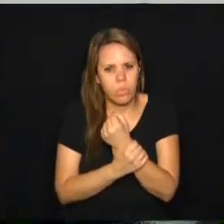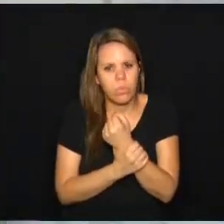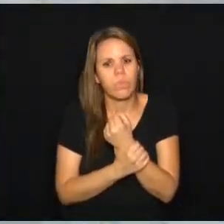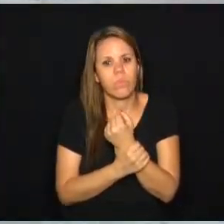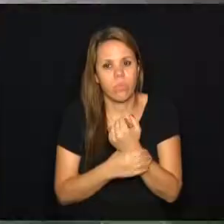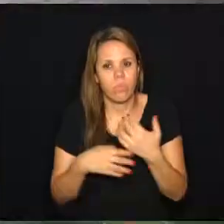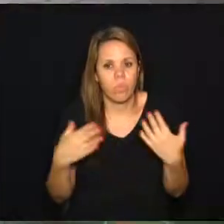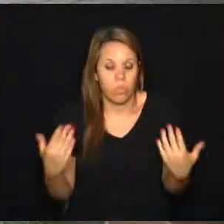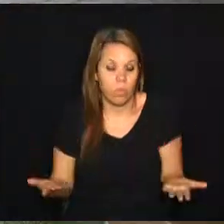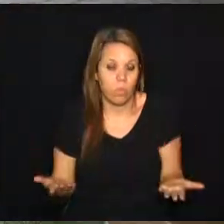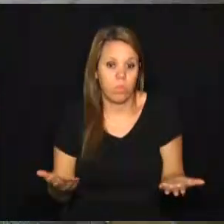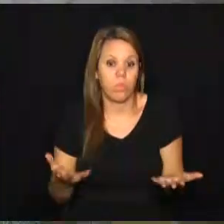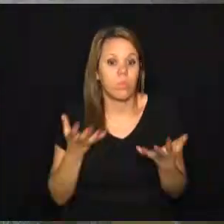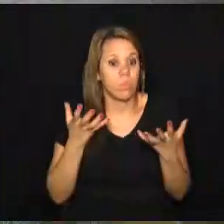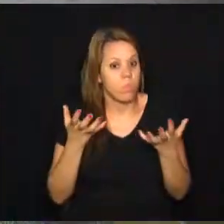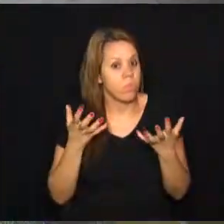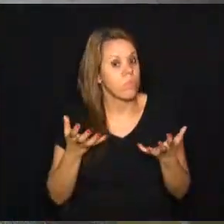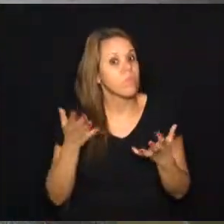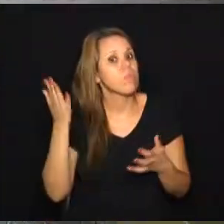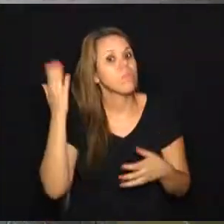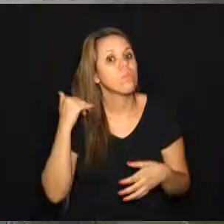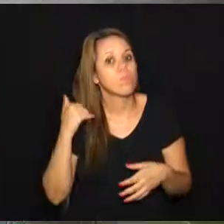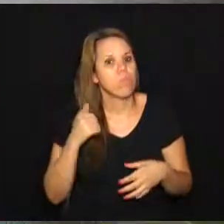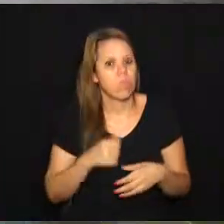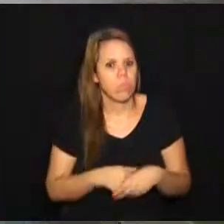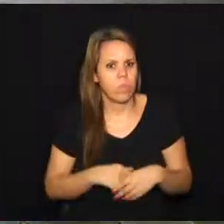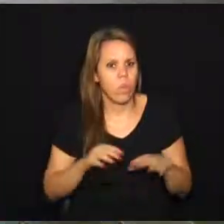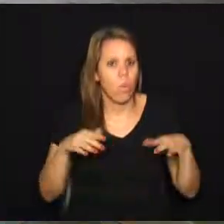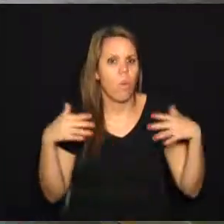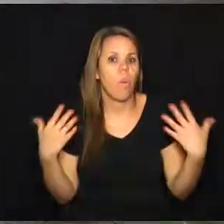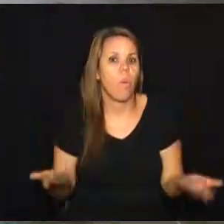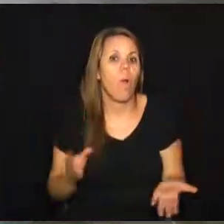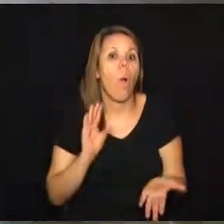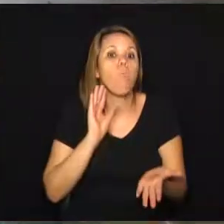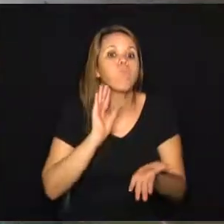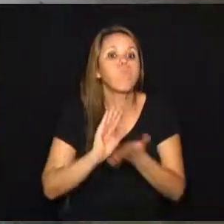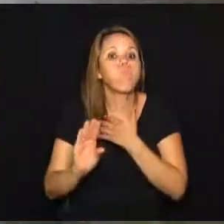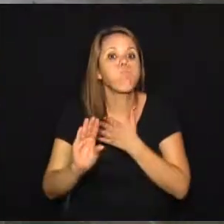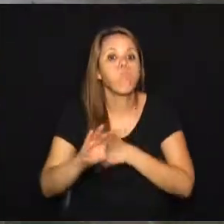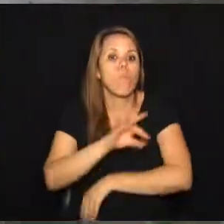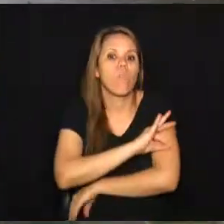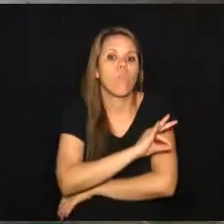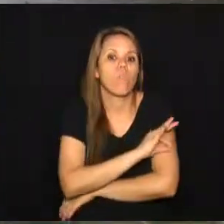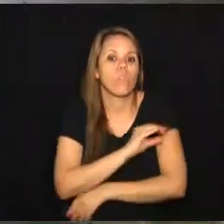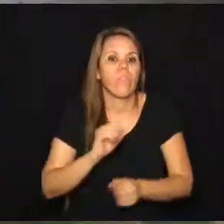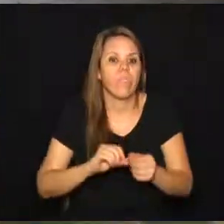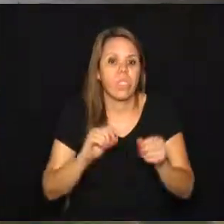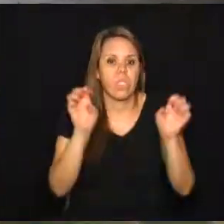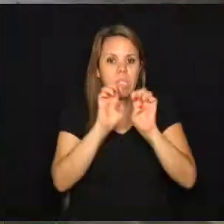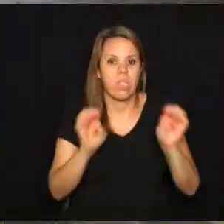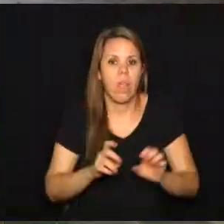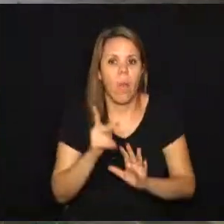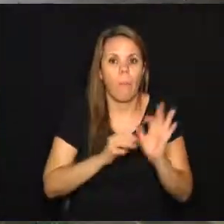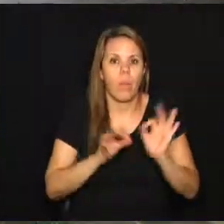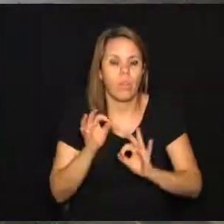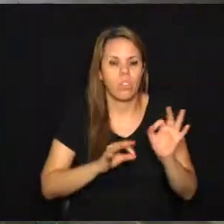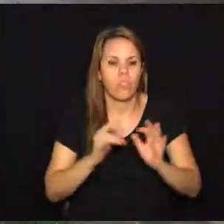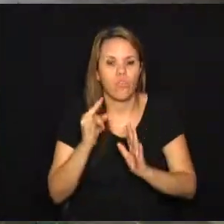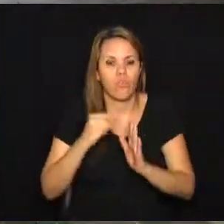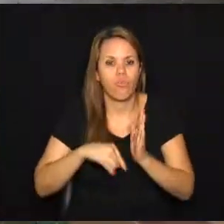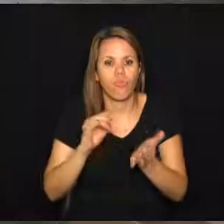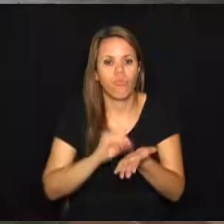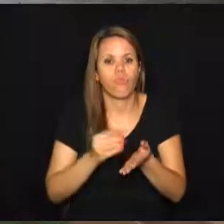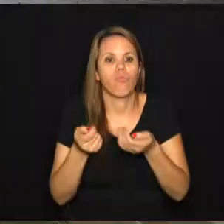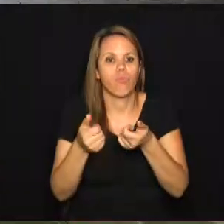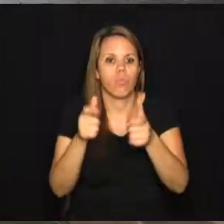Então o que a gente quer saber é qual que é o investimento que a prefeitura está fazendo, a estrutura e o plano de regularização fundiária